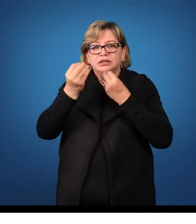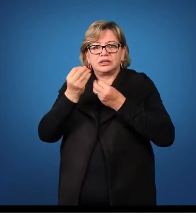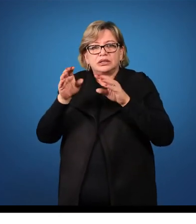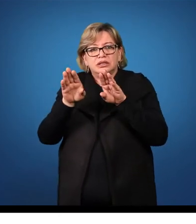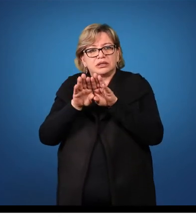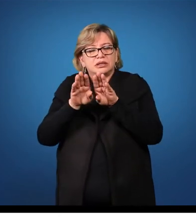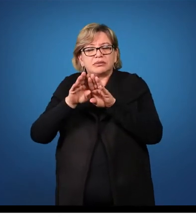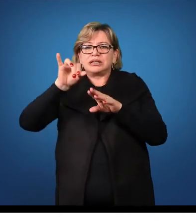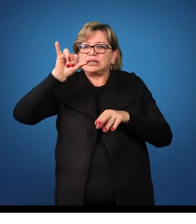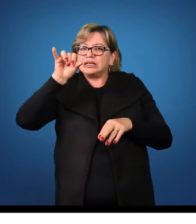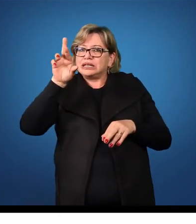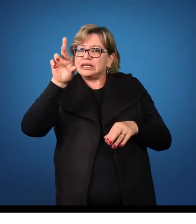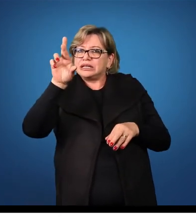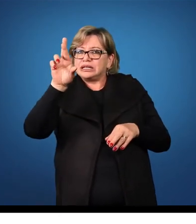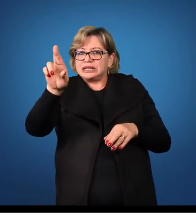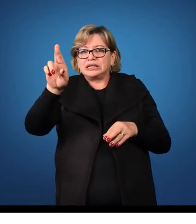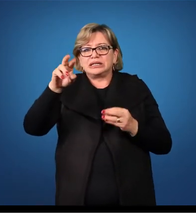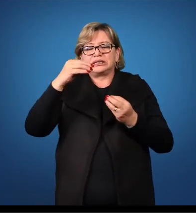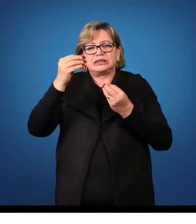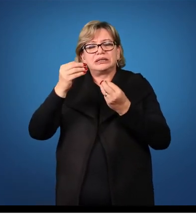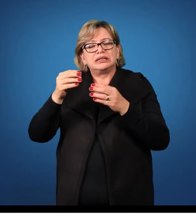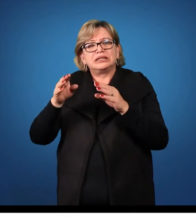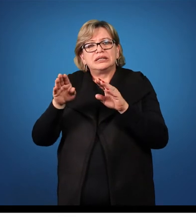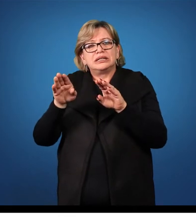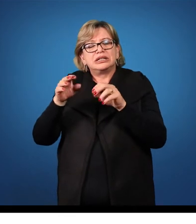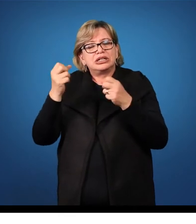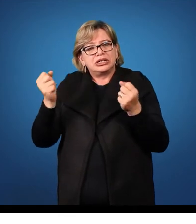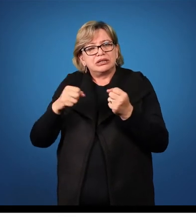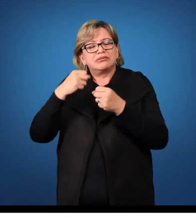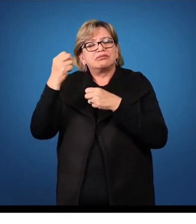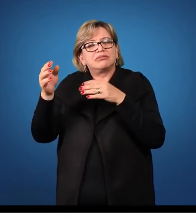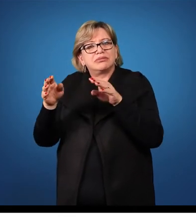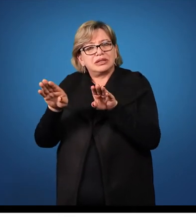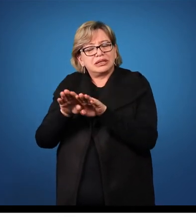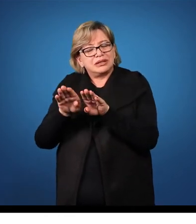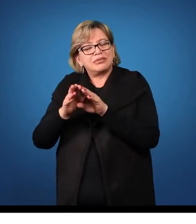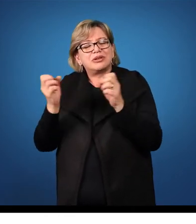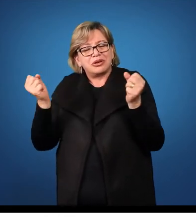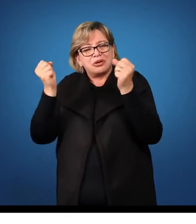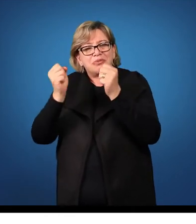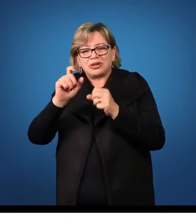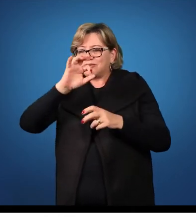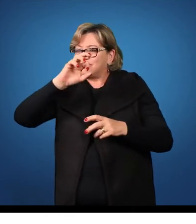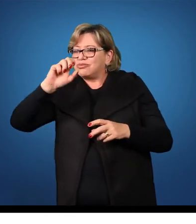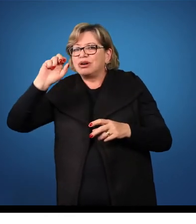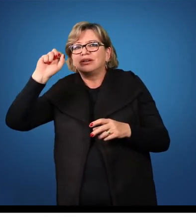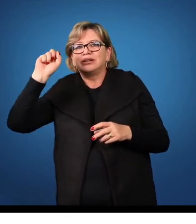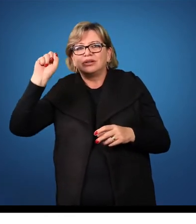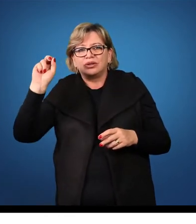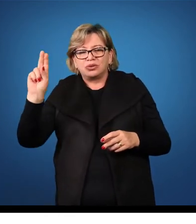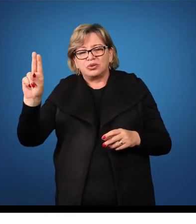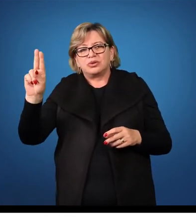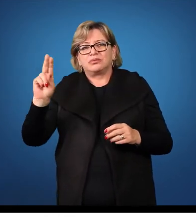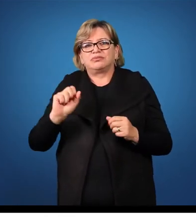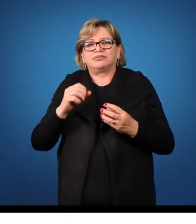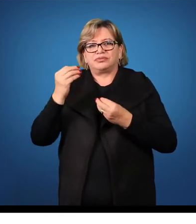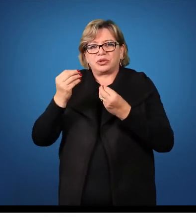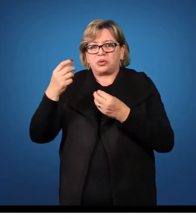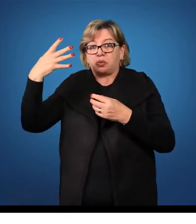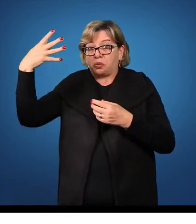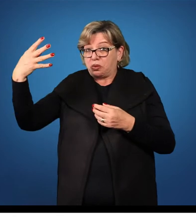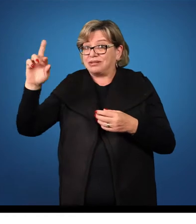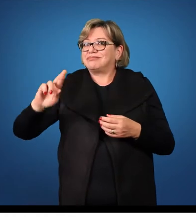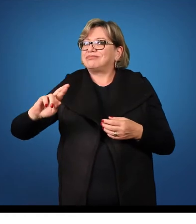em IR, no caso de VIR, e ainda podem terminar em U. Quatro maneiras